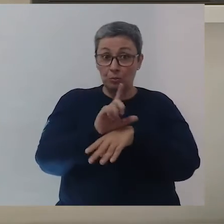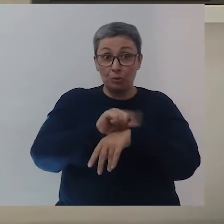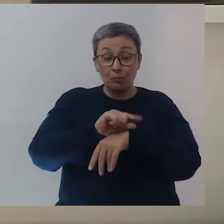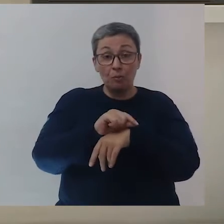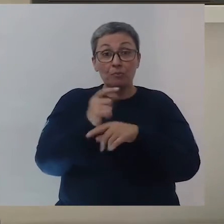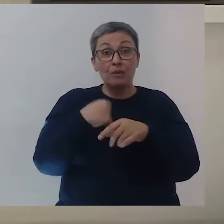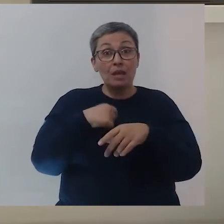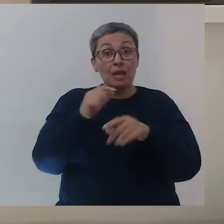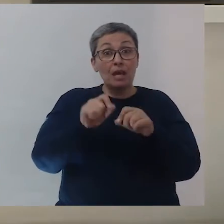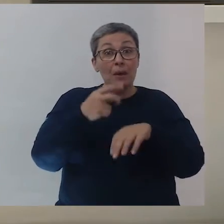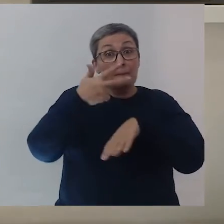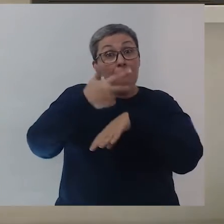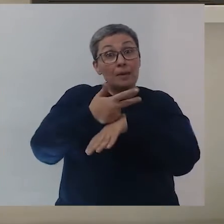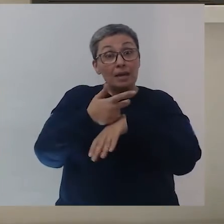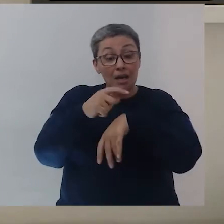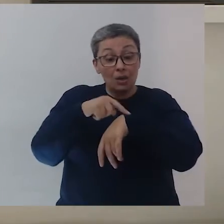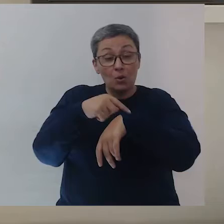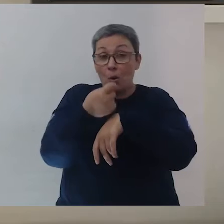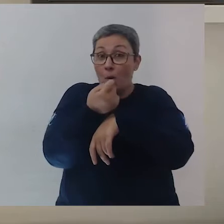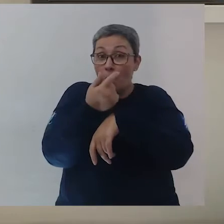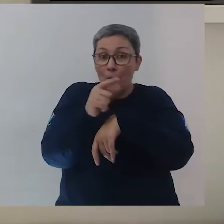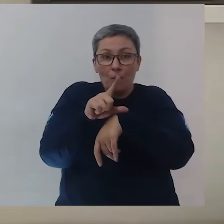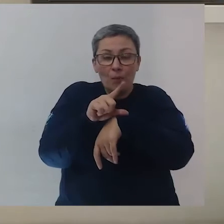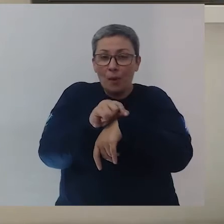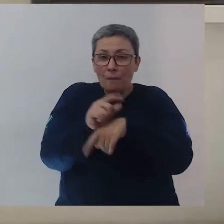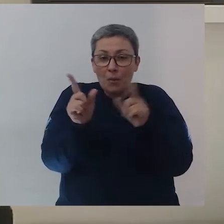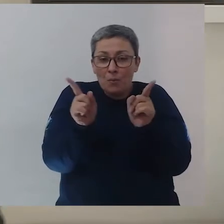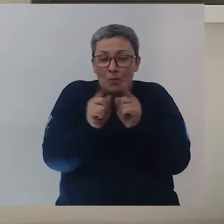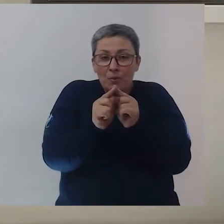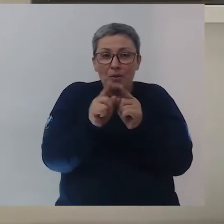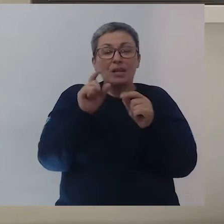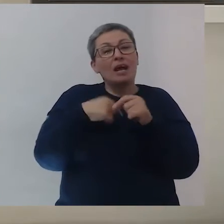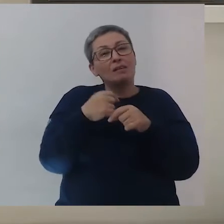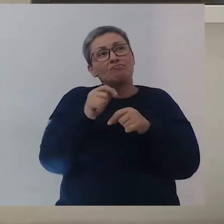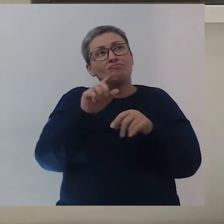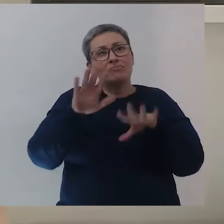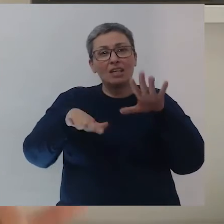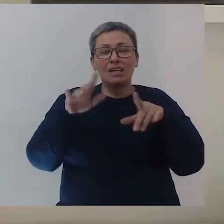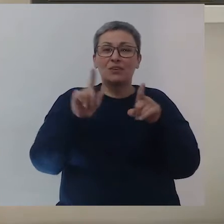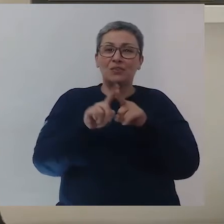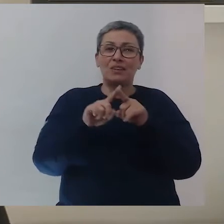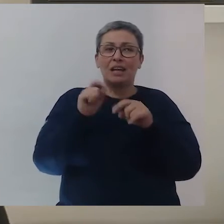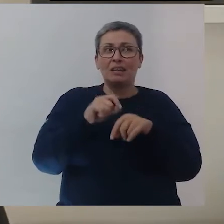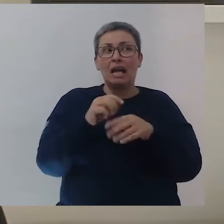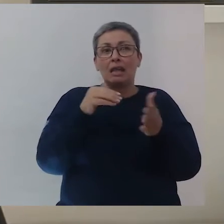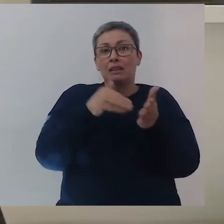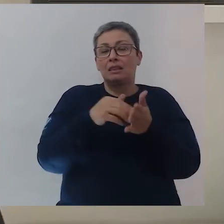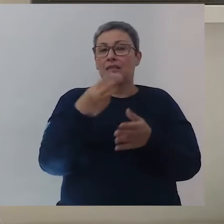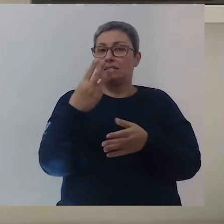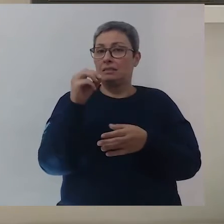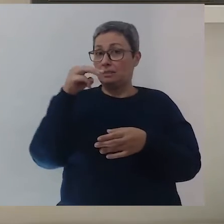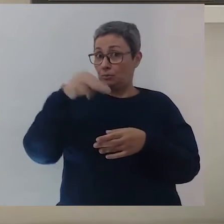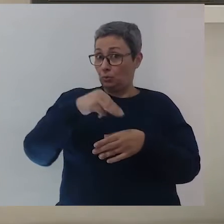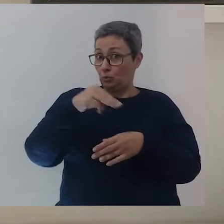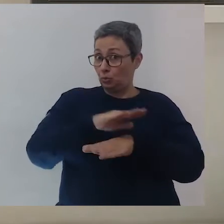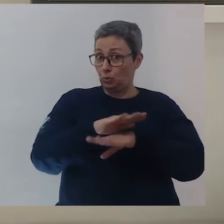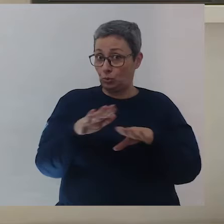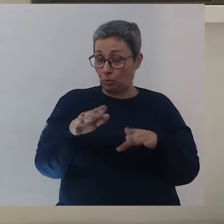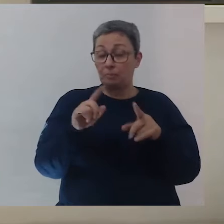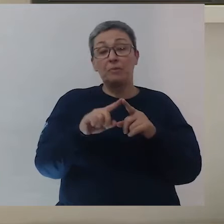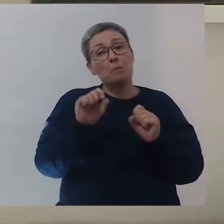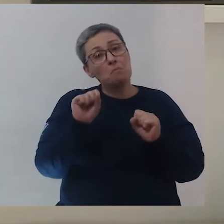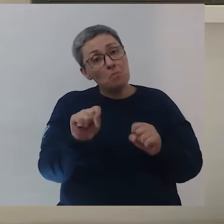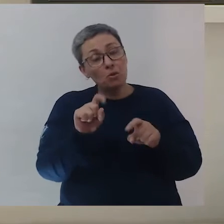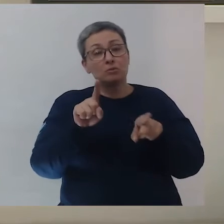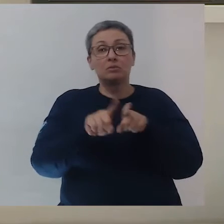-metragem é um filme de pequena duração, é um curta-metragem, né? Geralmente tem até uns 30 minutos, tá bom? E também